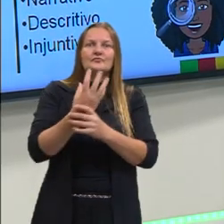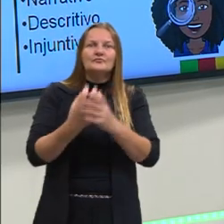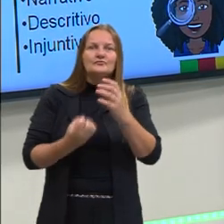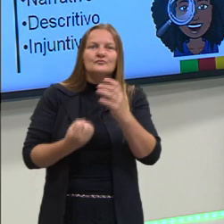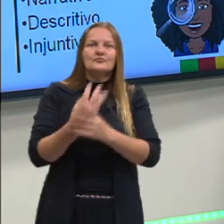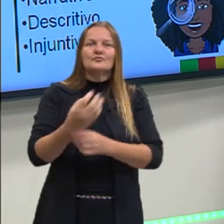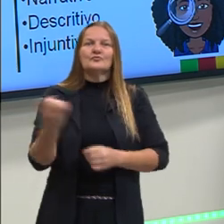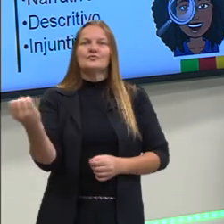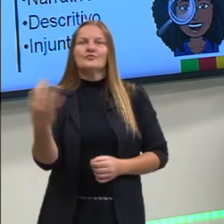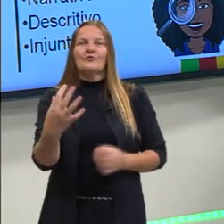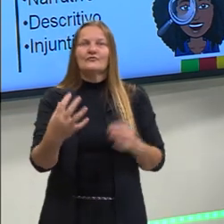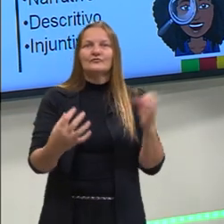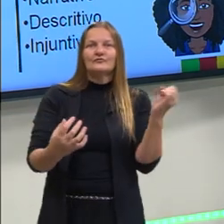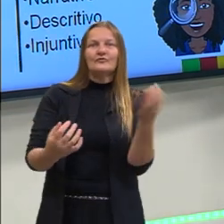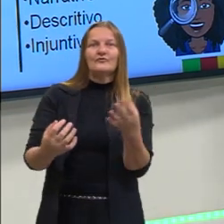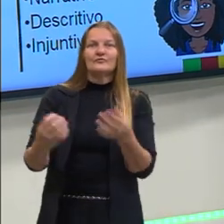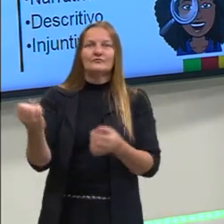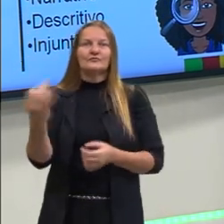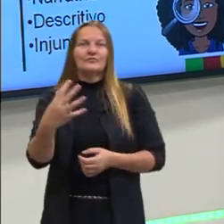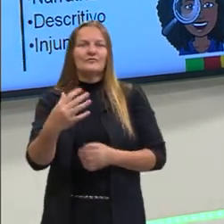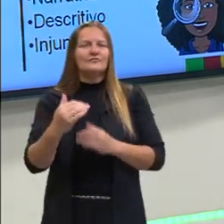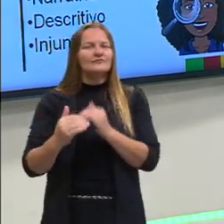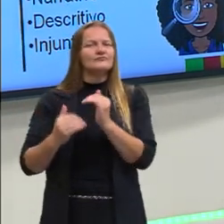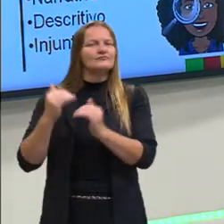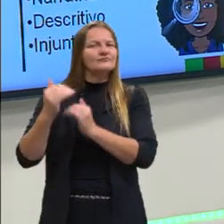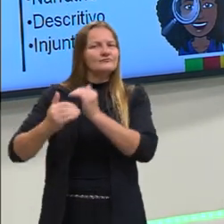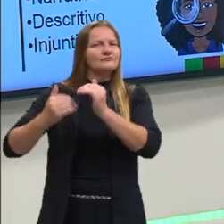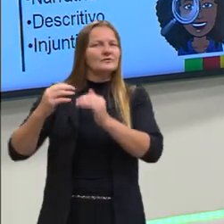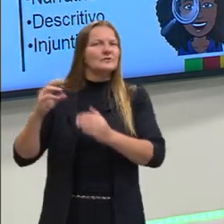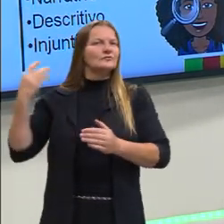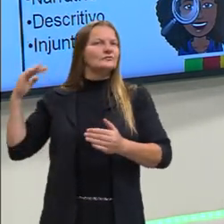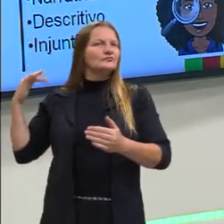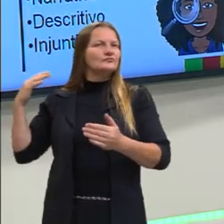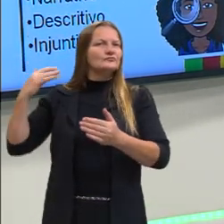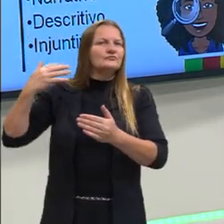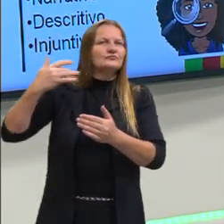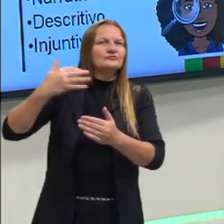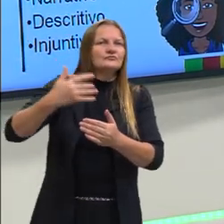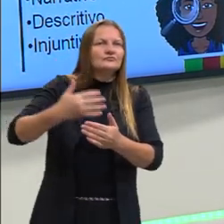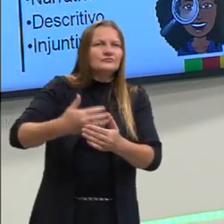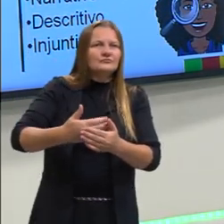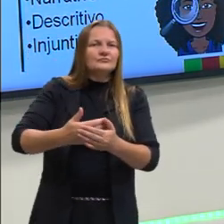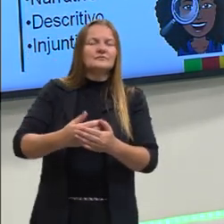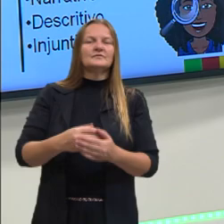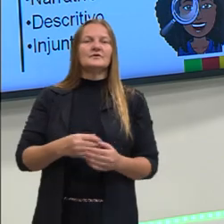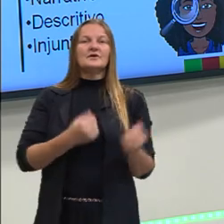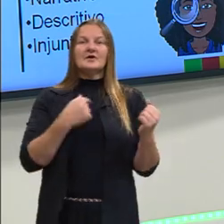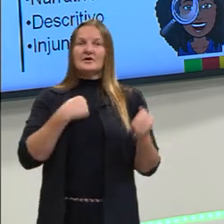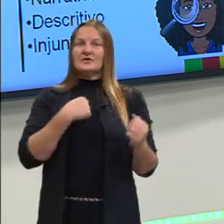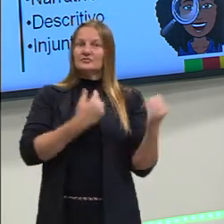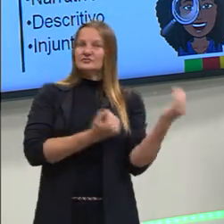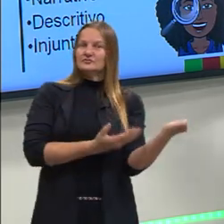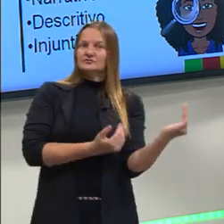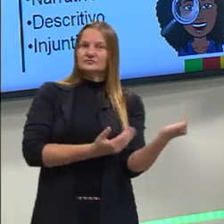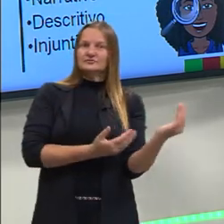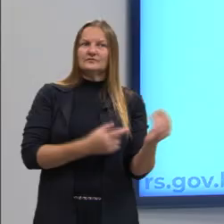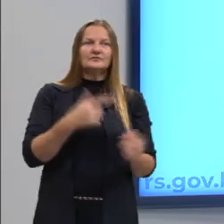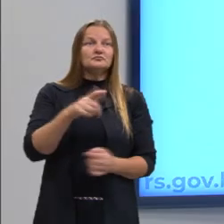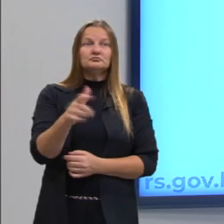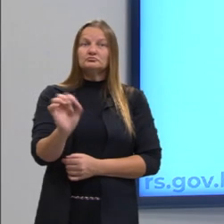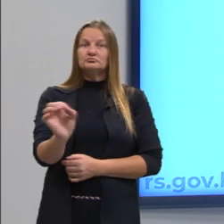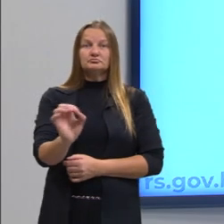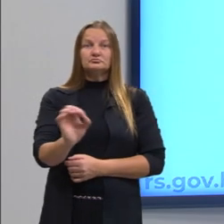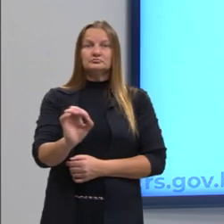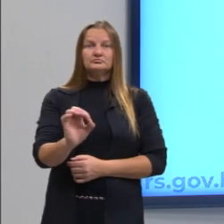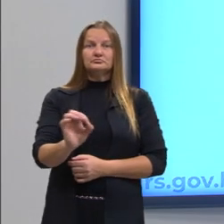vão surgindo novos gêneros na medida que o tempo vai passando. Na minha adolescência, não existia a